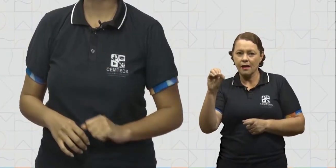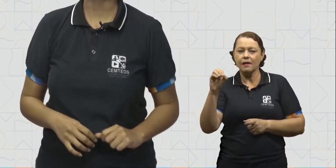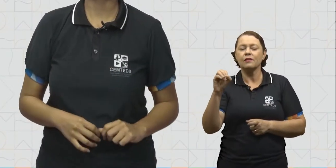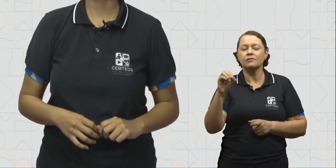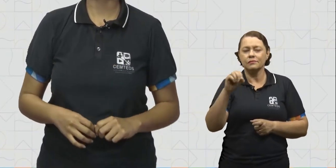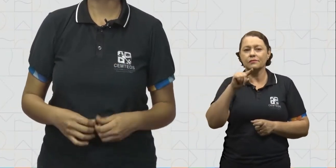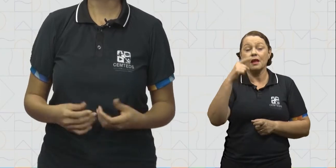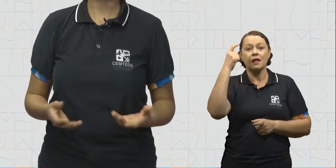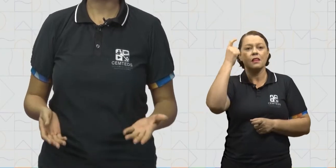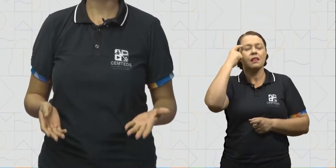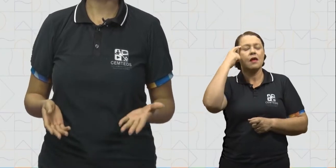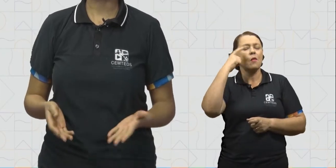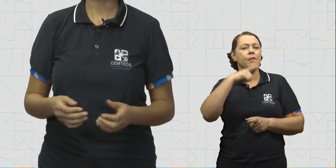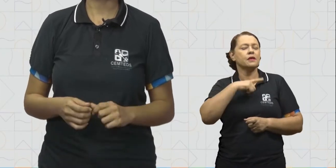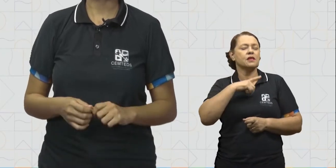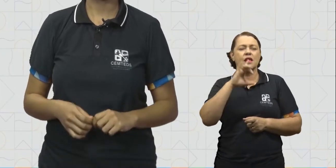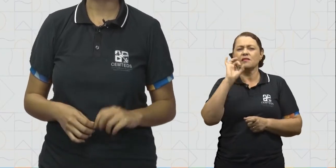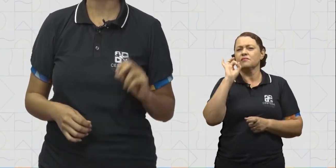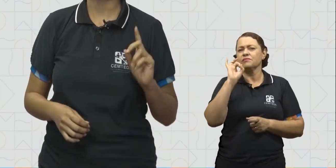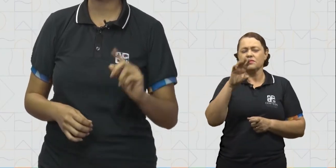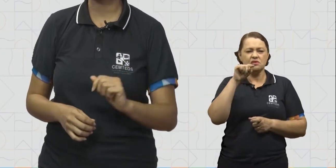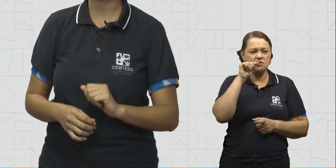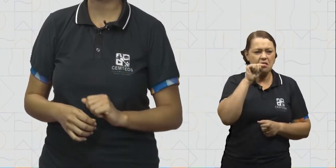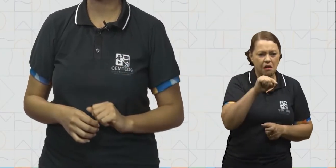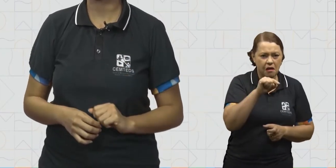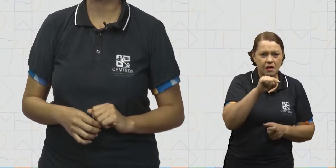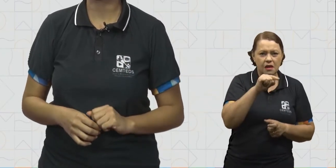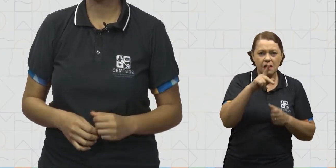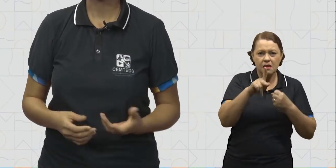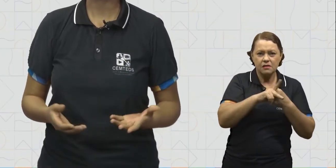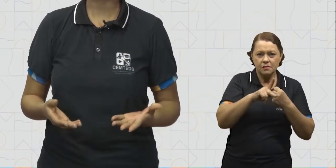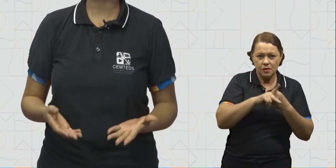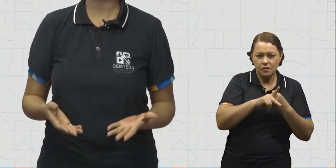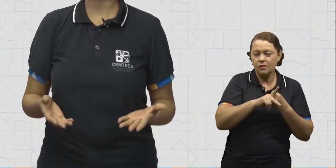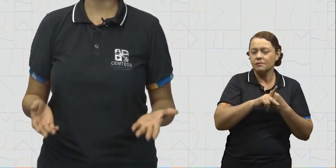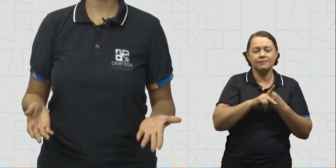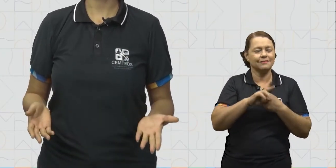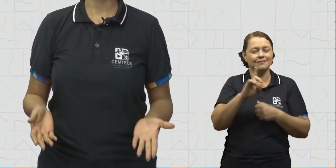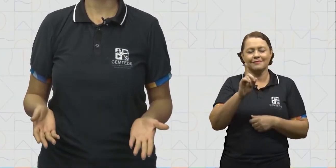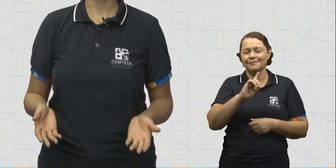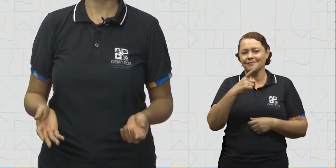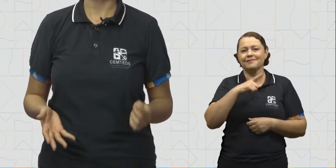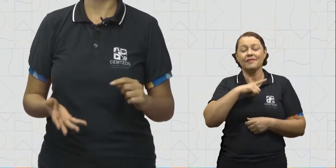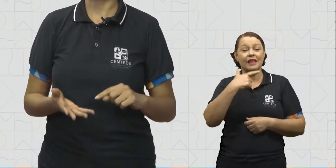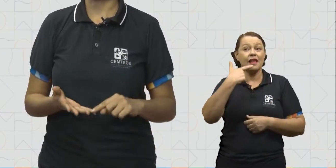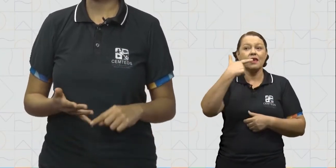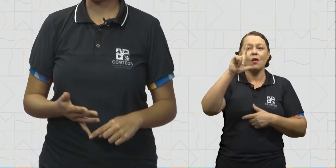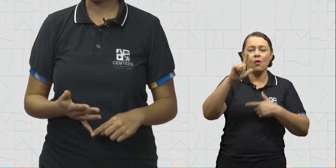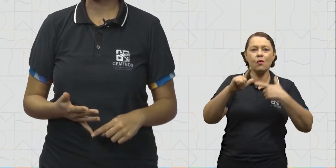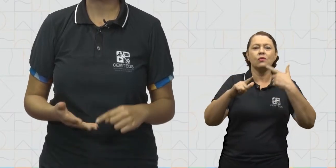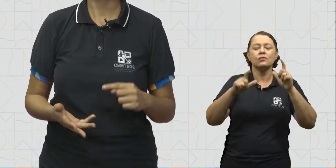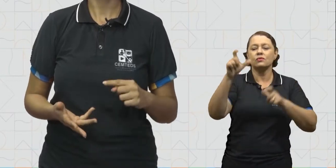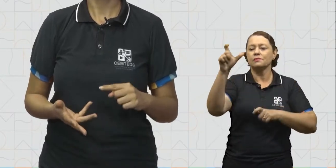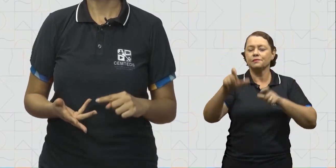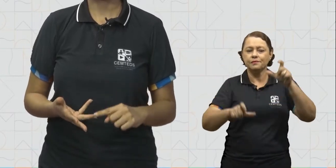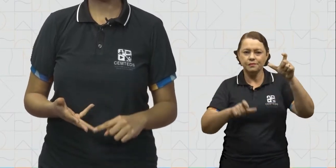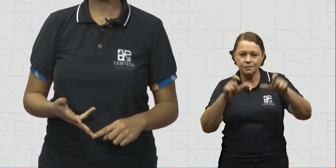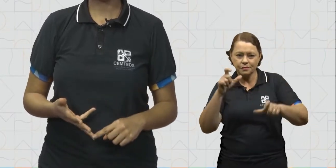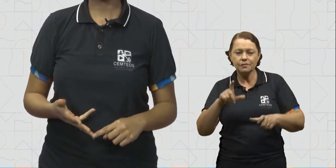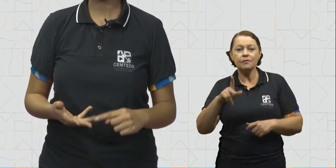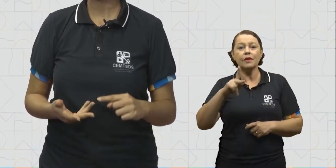Não pense que existem somente esses pronomes que usei nos exemplos. Existem muito mais pronomes pessoais,